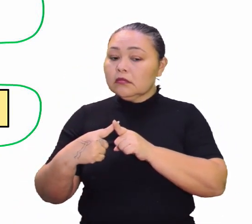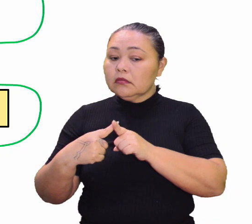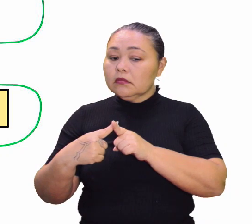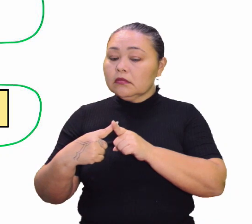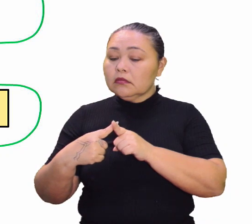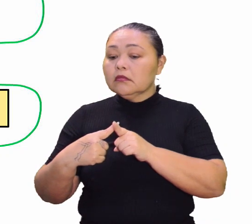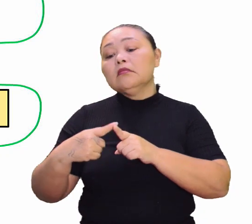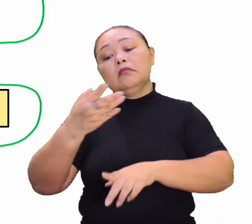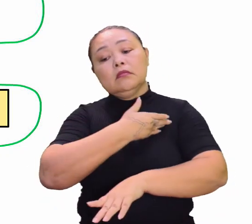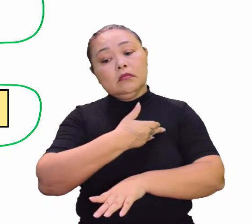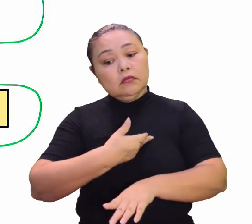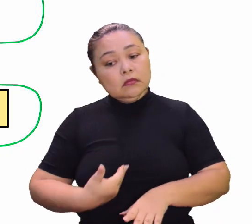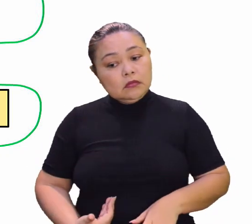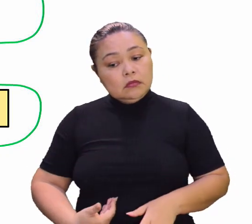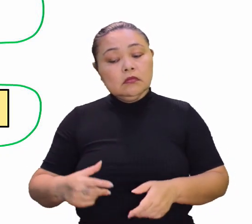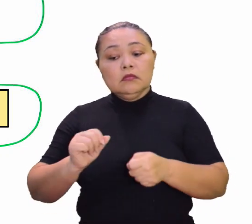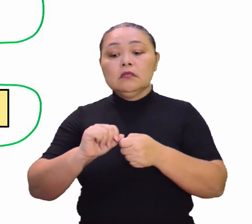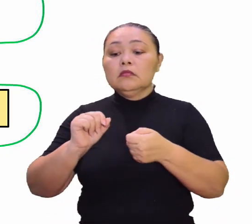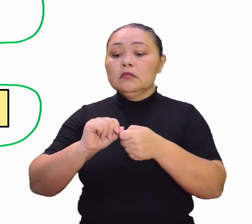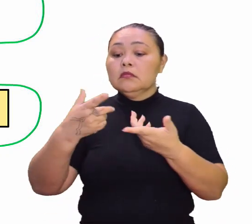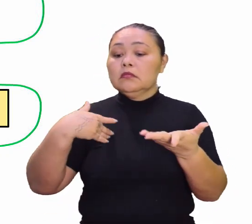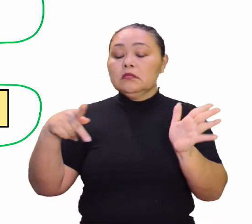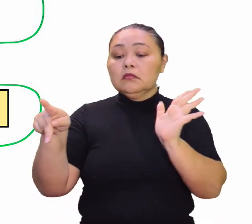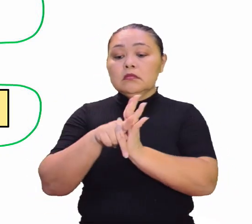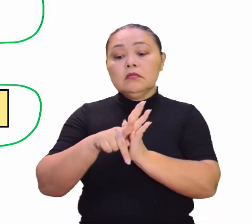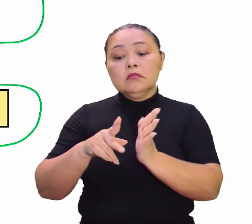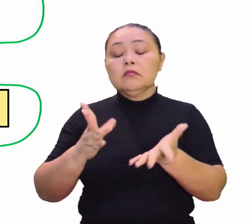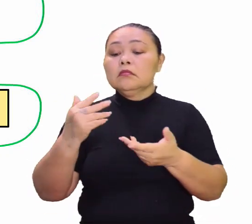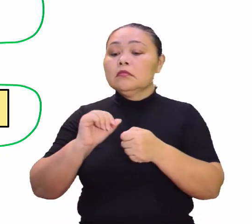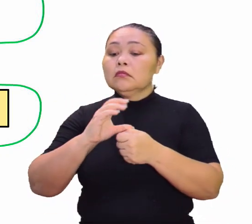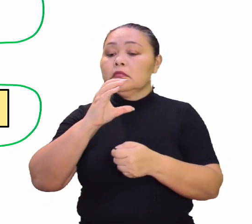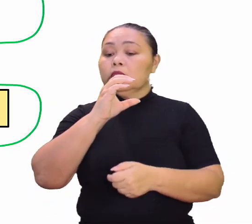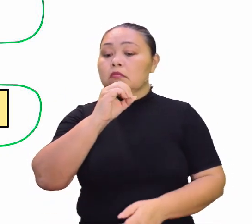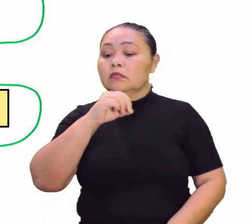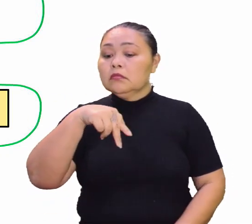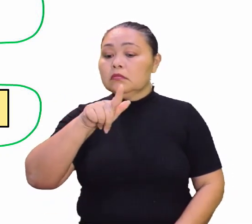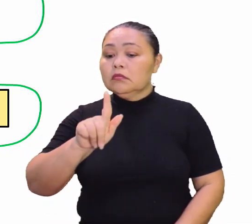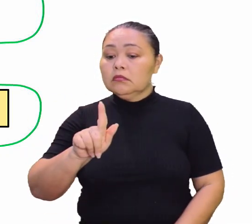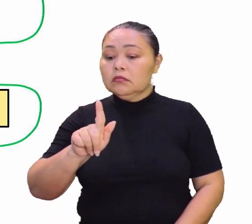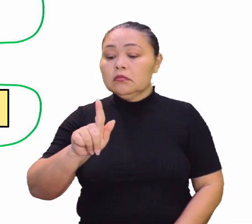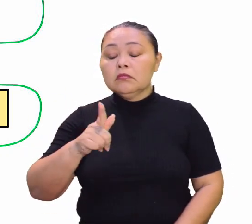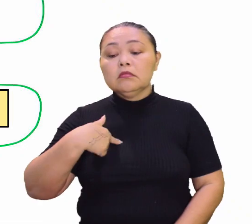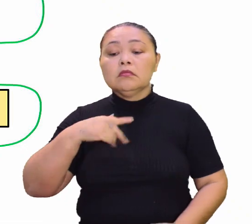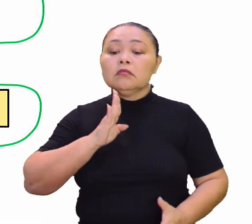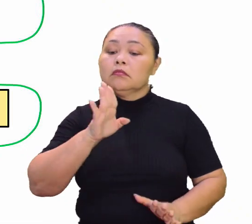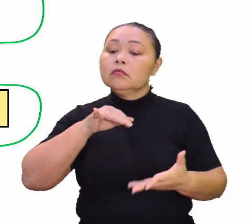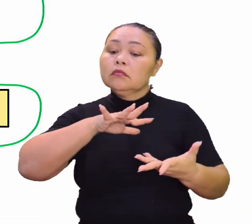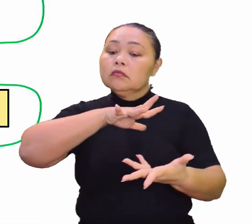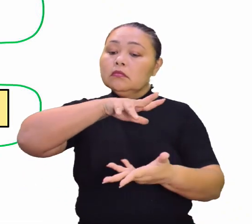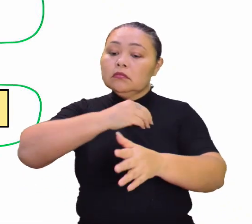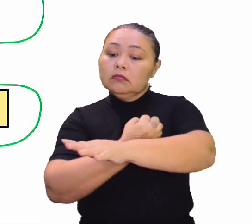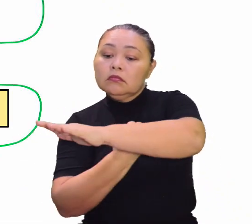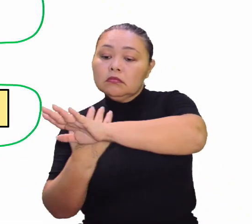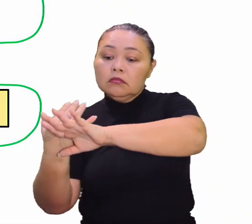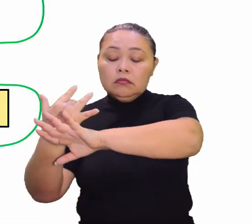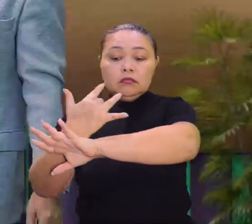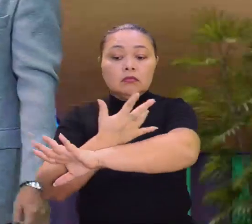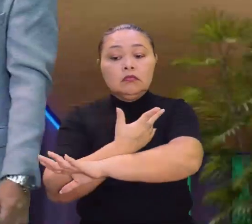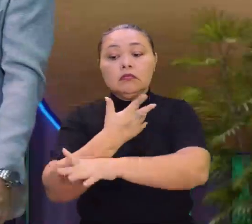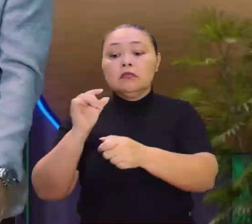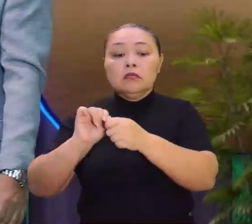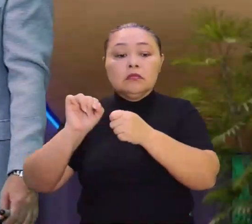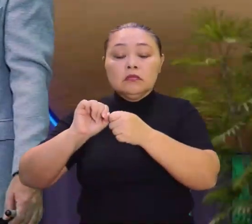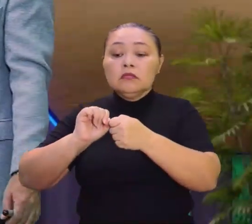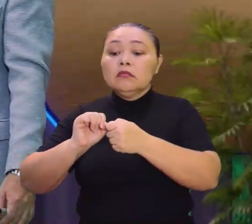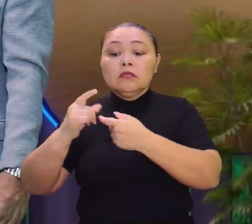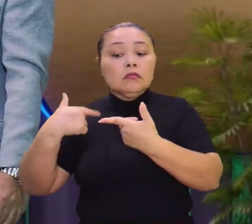do governo, a atuação também de ONGs acerca da... Sobre o meio ambiente, a defesa dessa